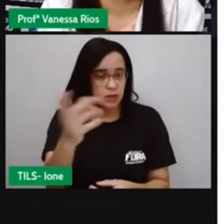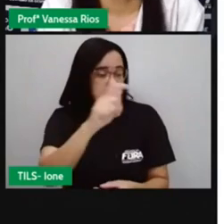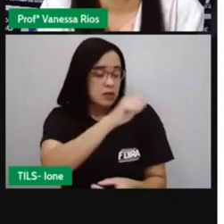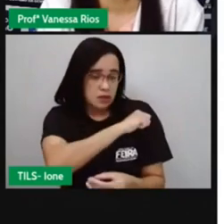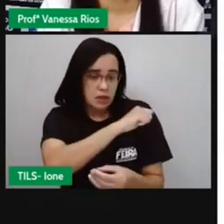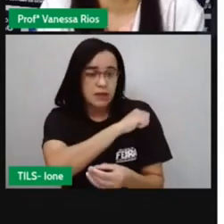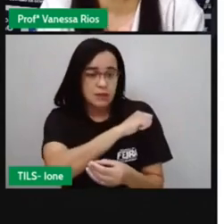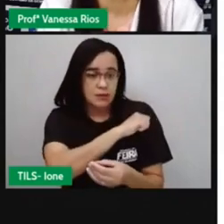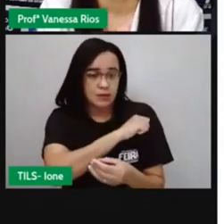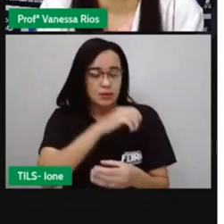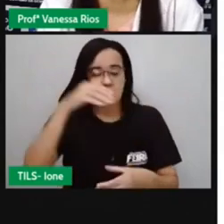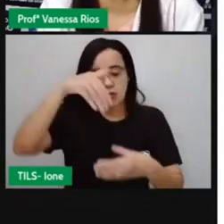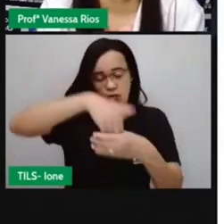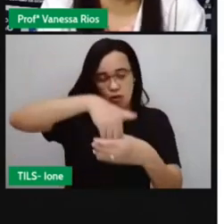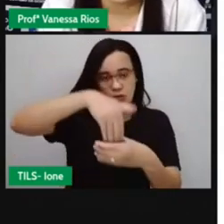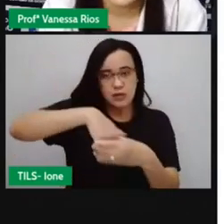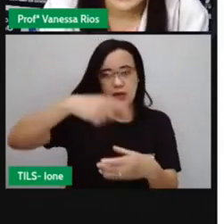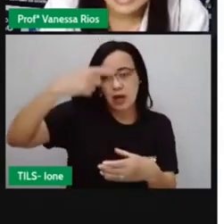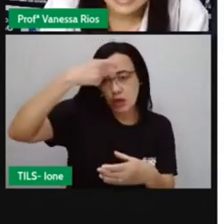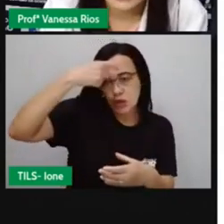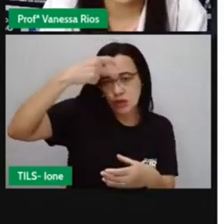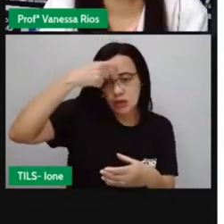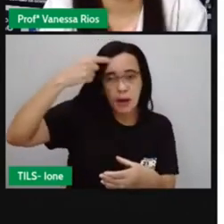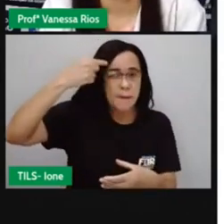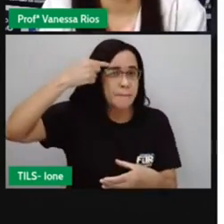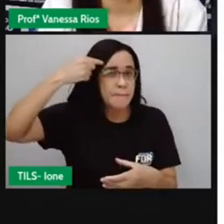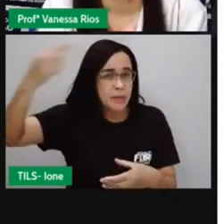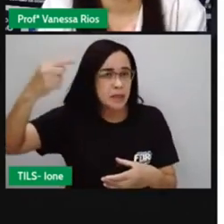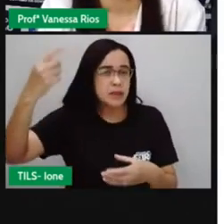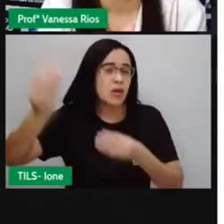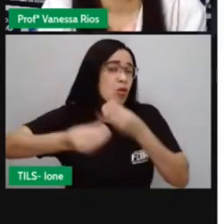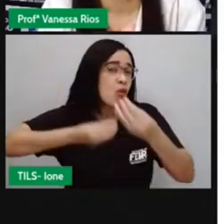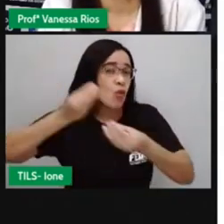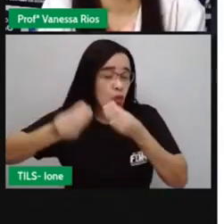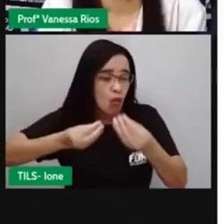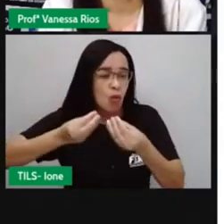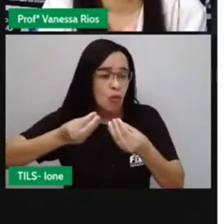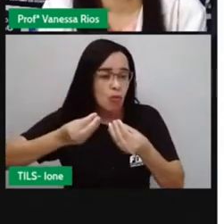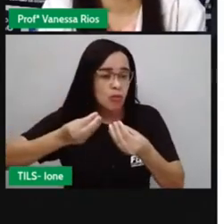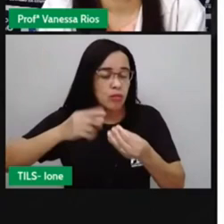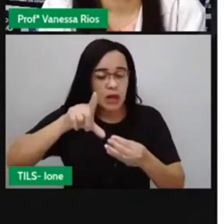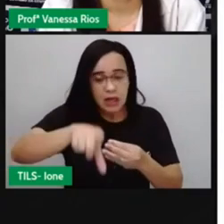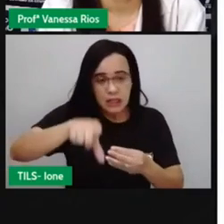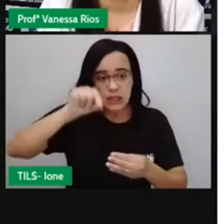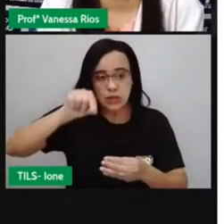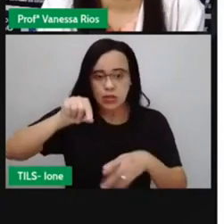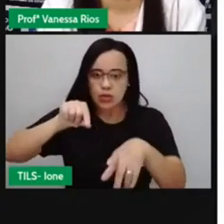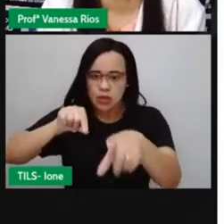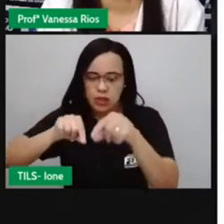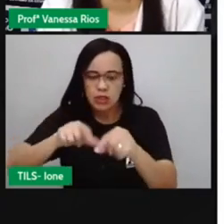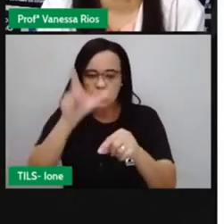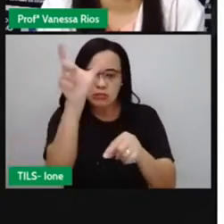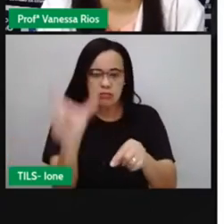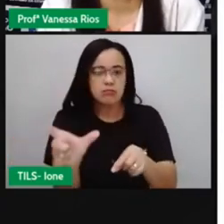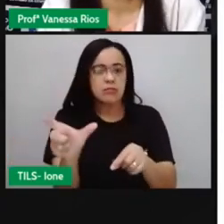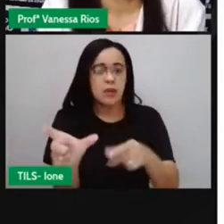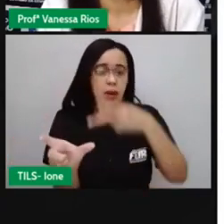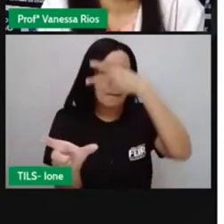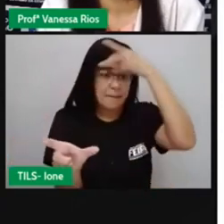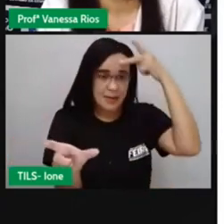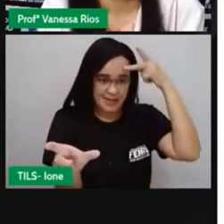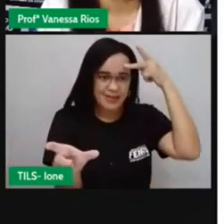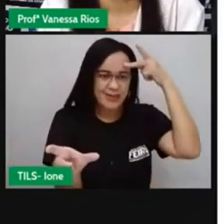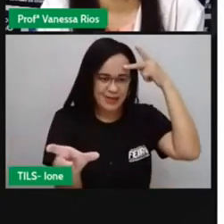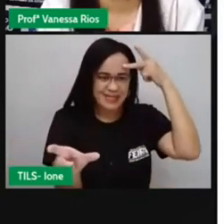fazer, daqueles que precisam ser eleitos, não é? Para fazer o bem pela população. A próxima despede aqui,